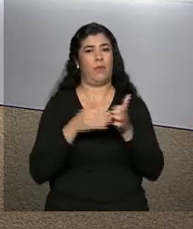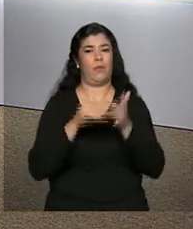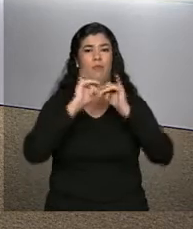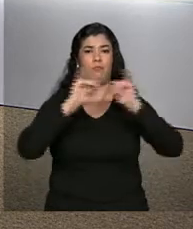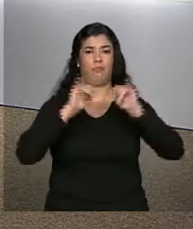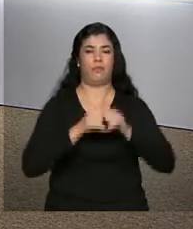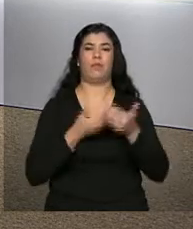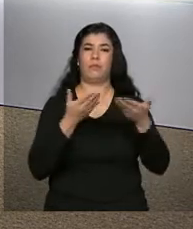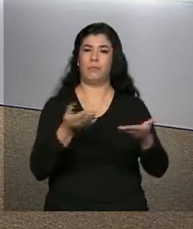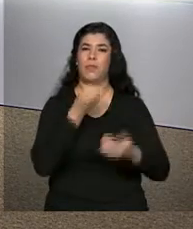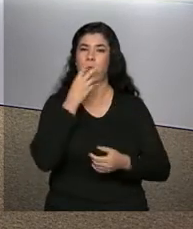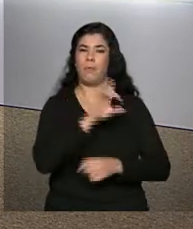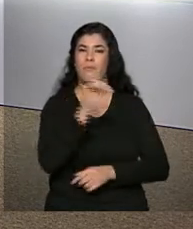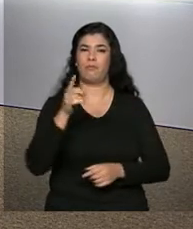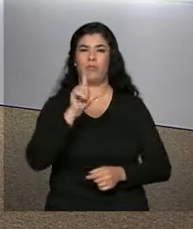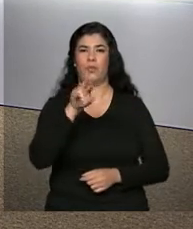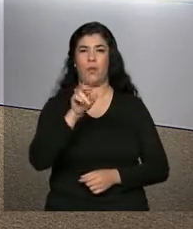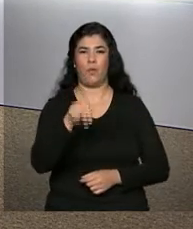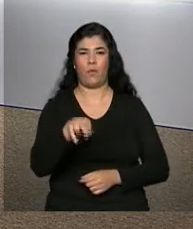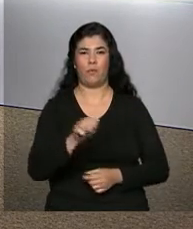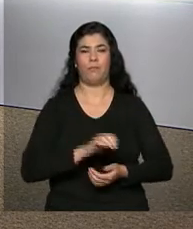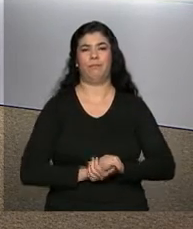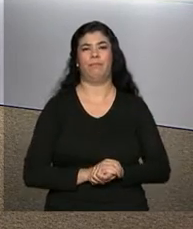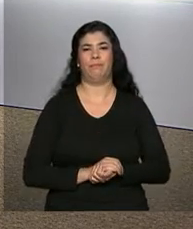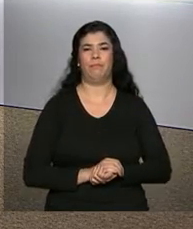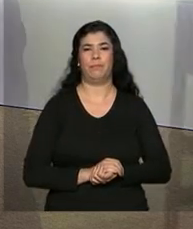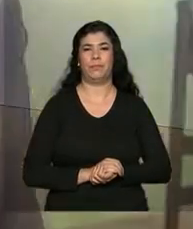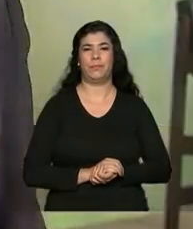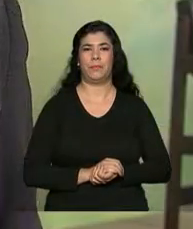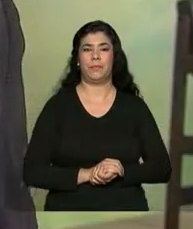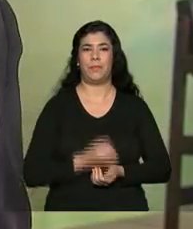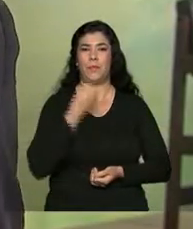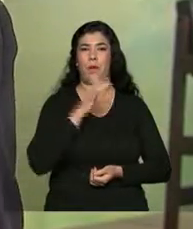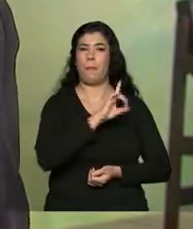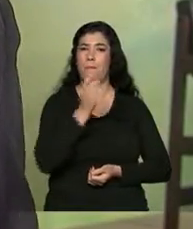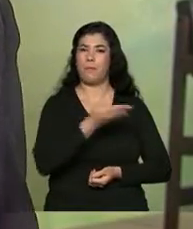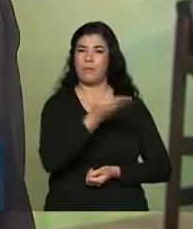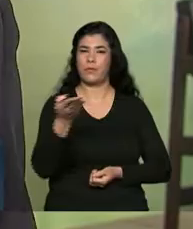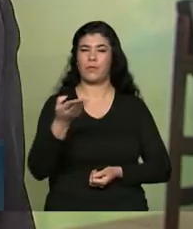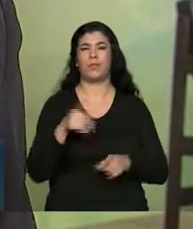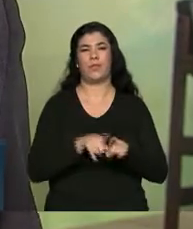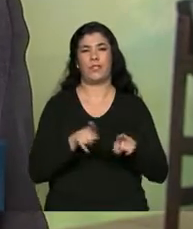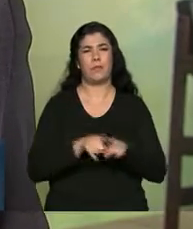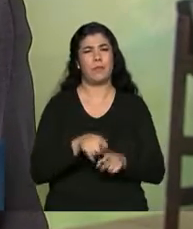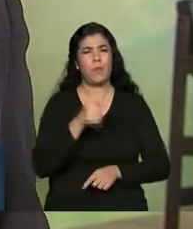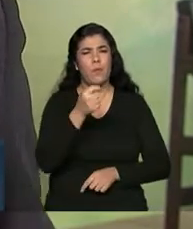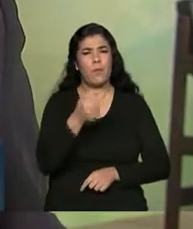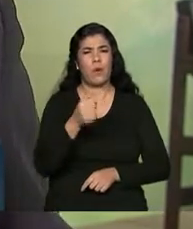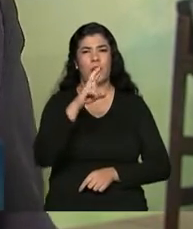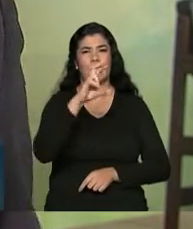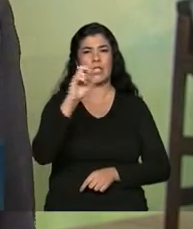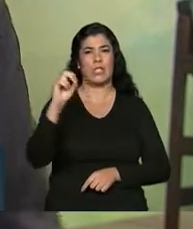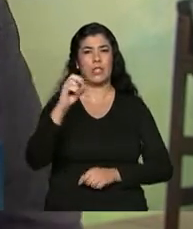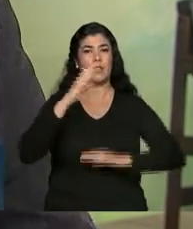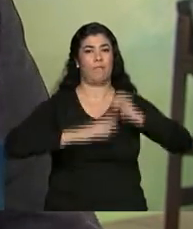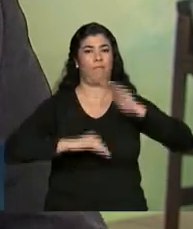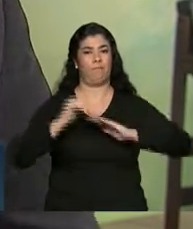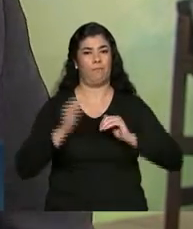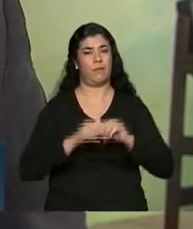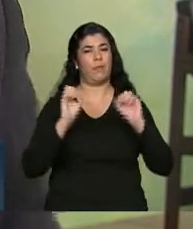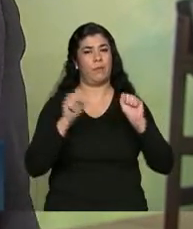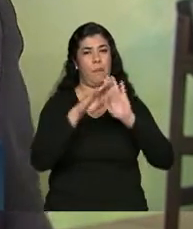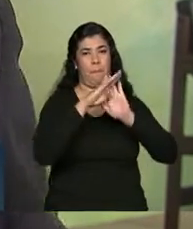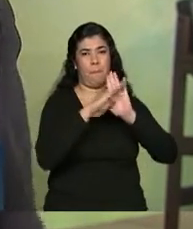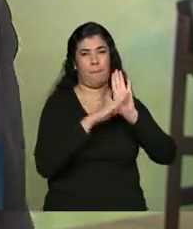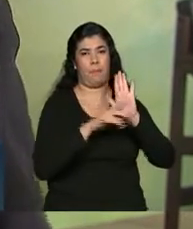últimas informações. Bom dia, Luana. Bom dia, Daniele. Bom dia a todos. São quase 500 atividades que podem